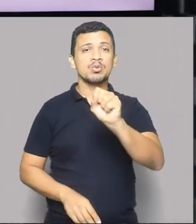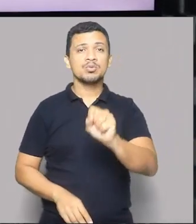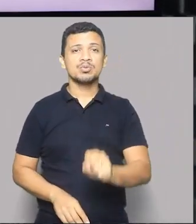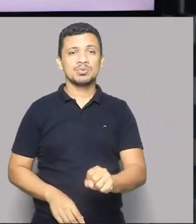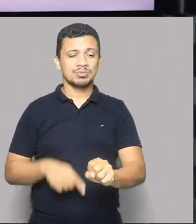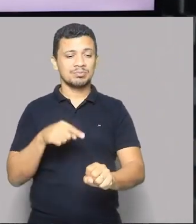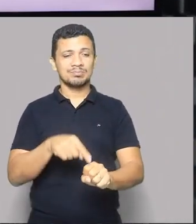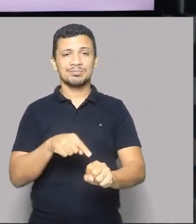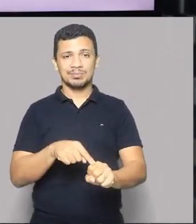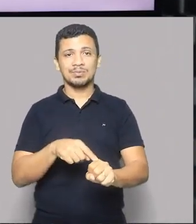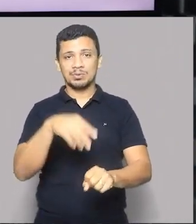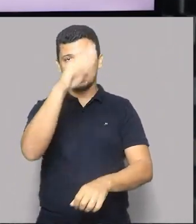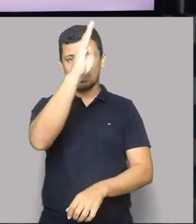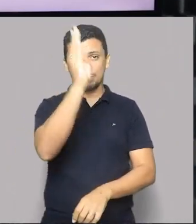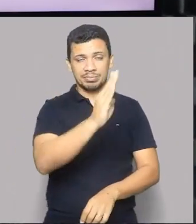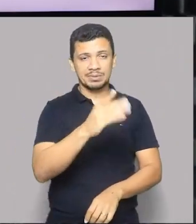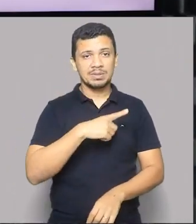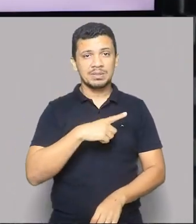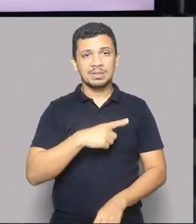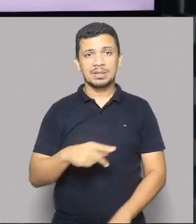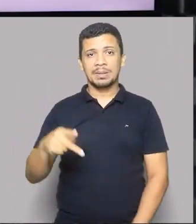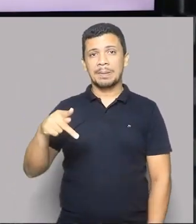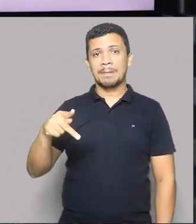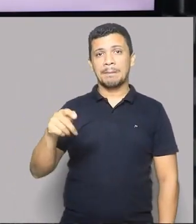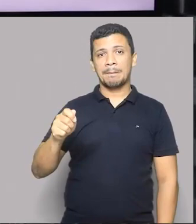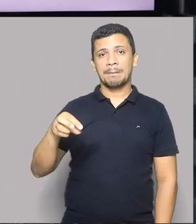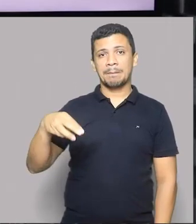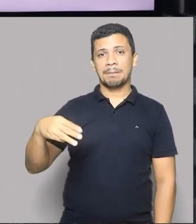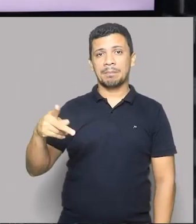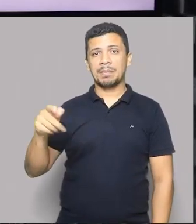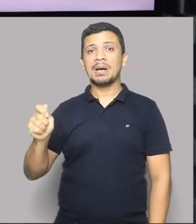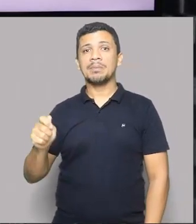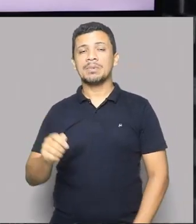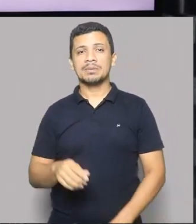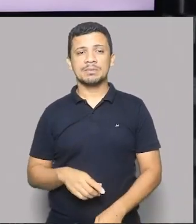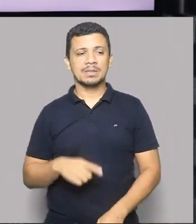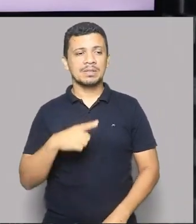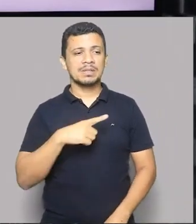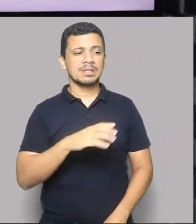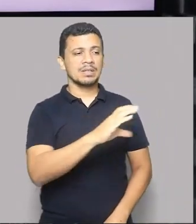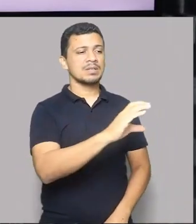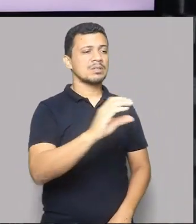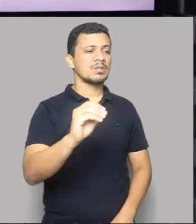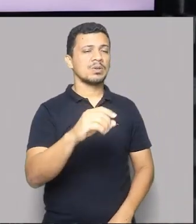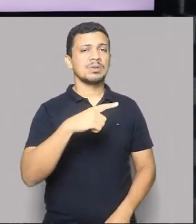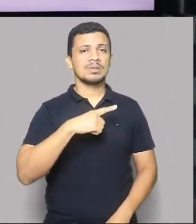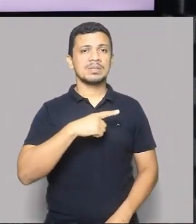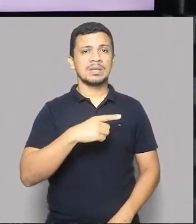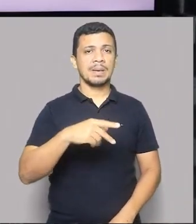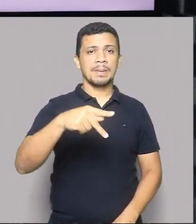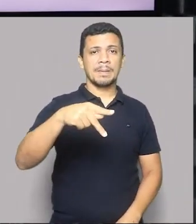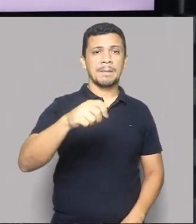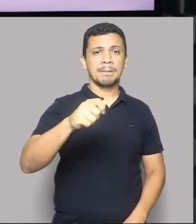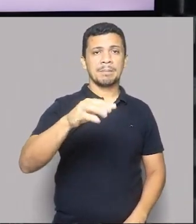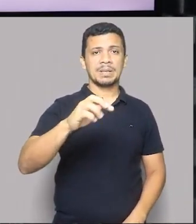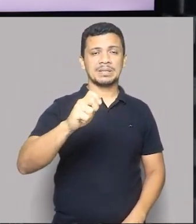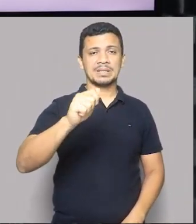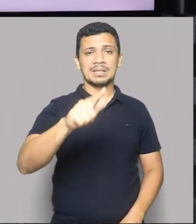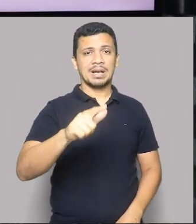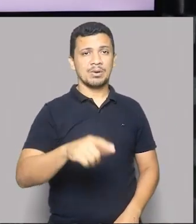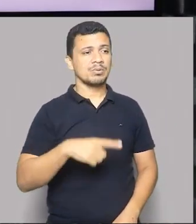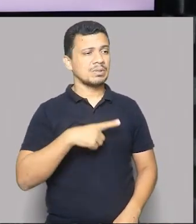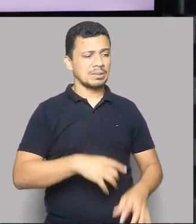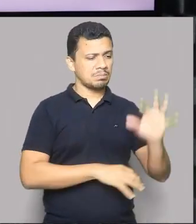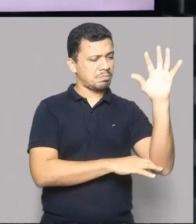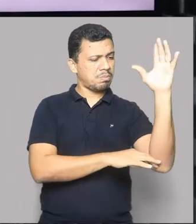como Europa Brasileira, nós temos os Pampas. Quando a gente vem para cá, para o centro-oeste, nós temos o Pantanal, o Cerrado, e